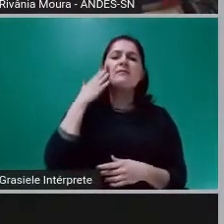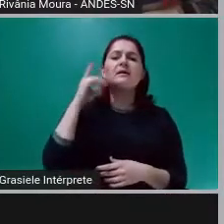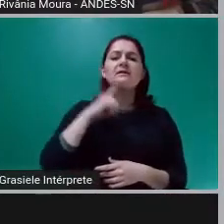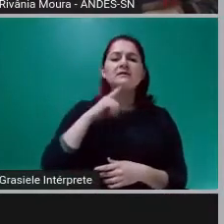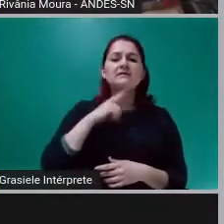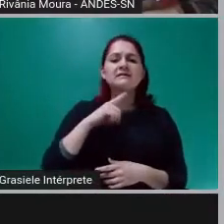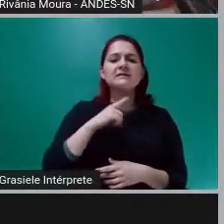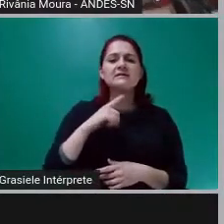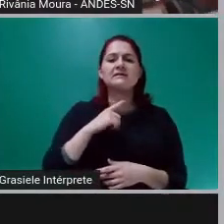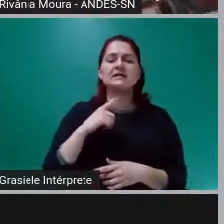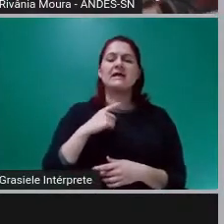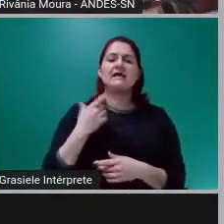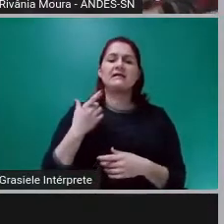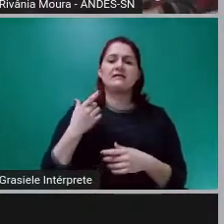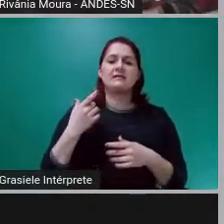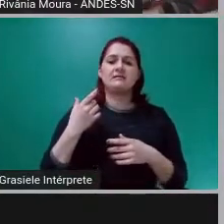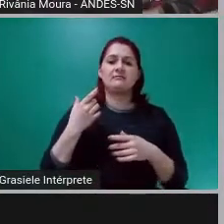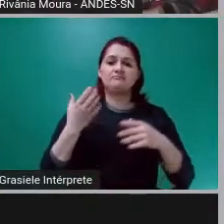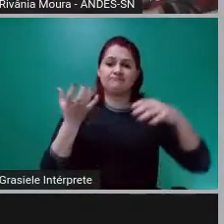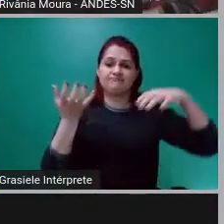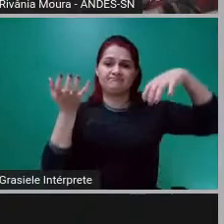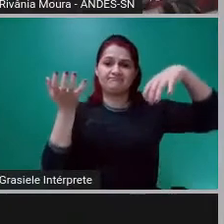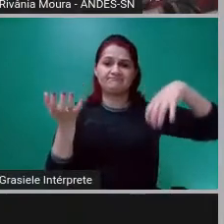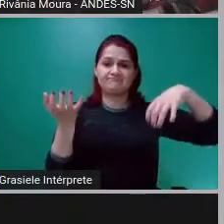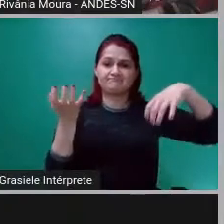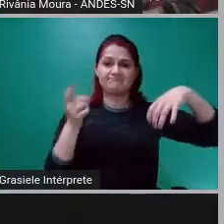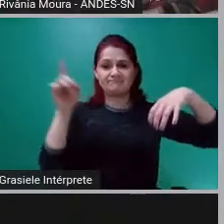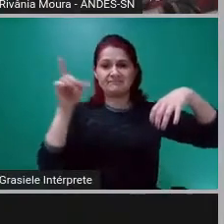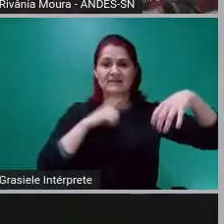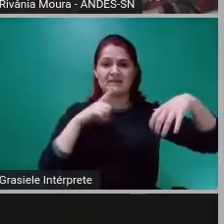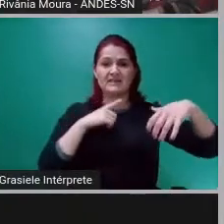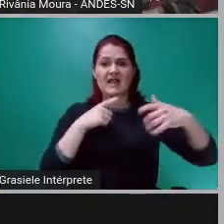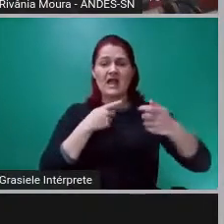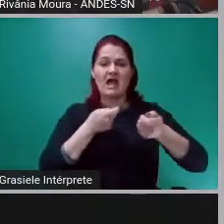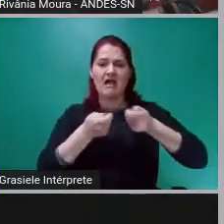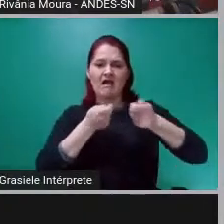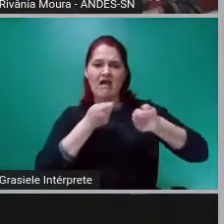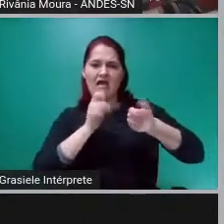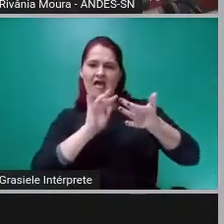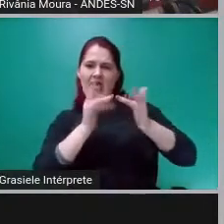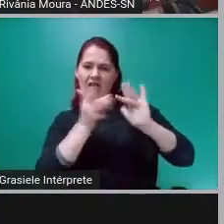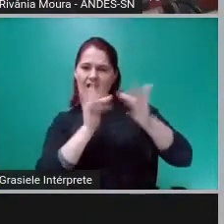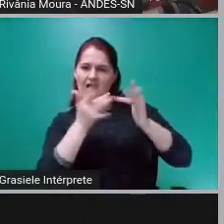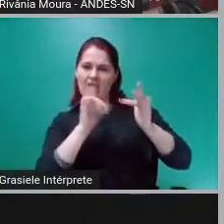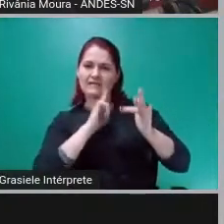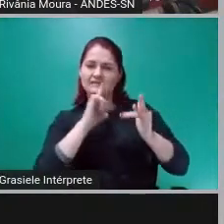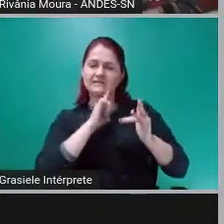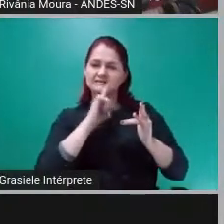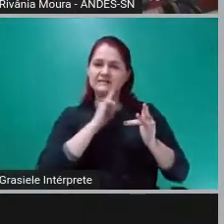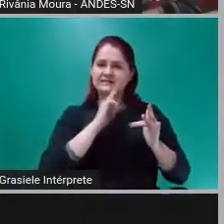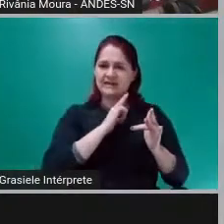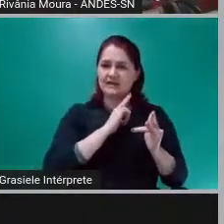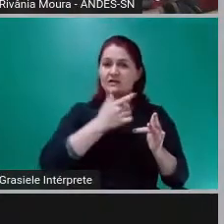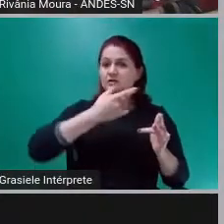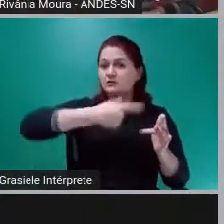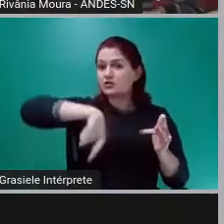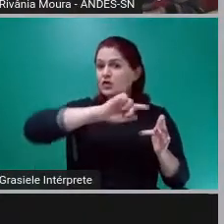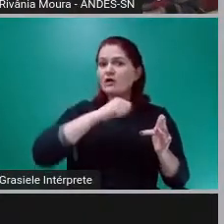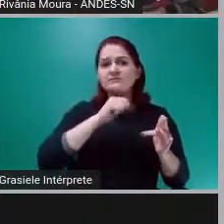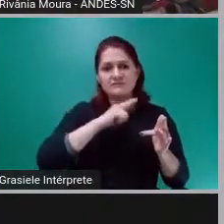Congresso Nacional, muitas delas na forma de jabuticabas, que são